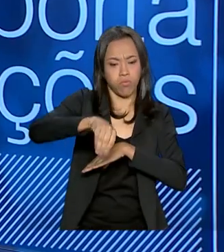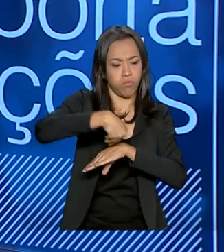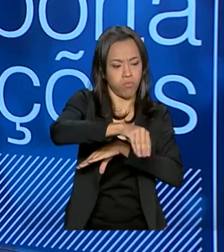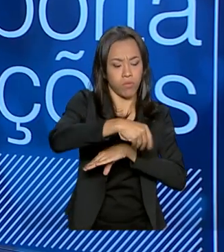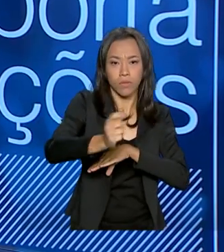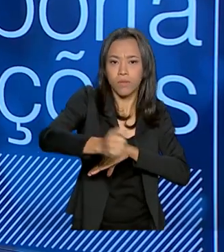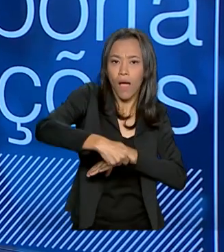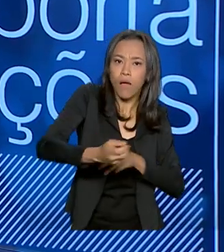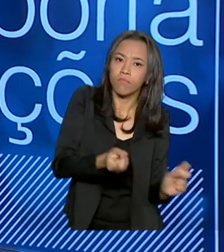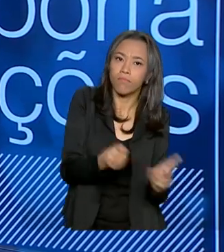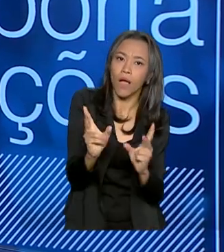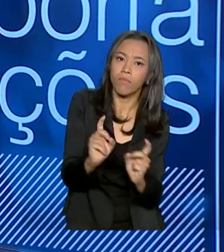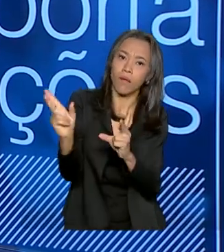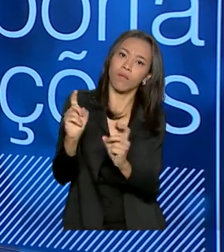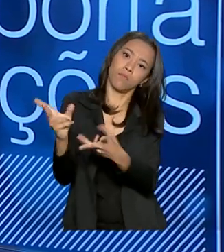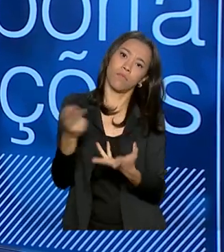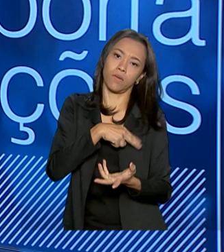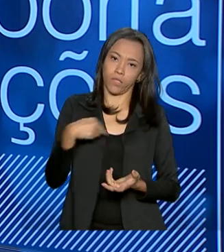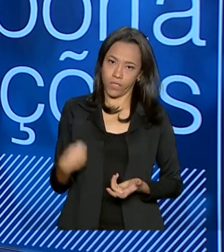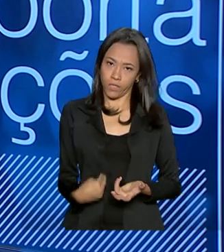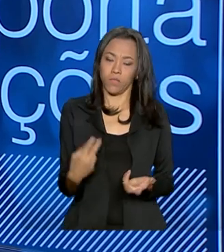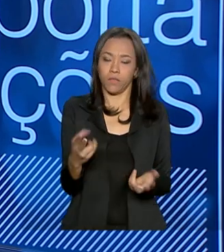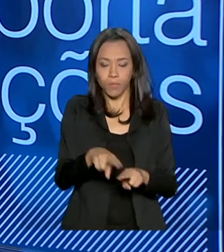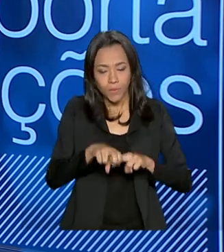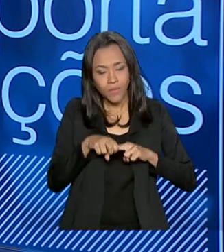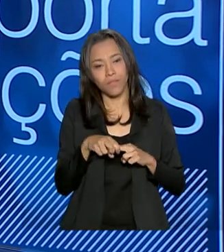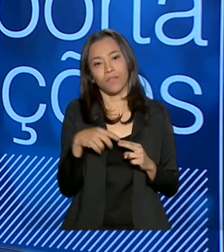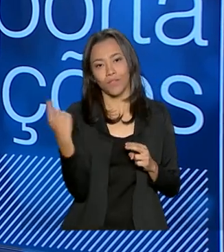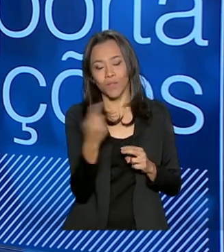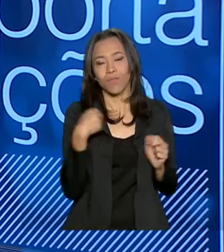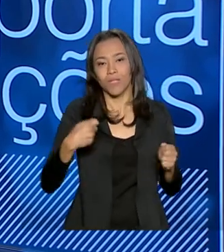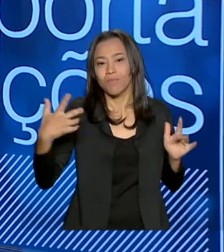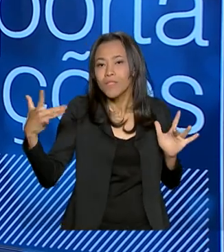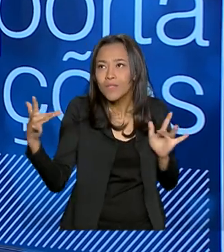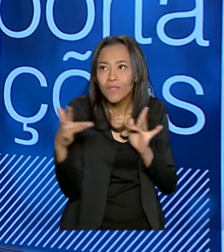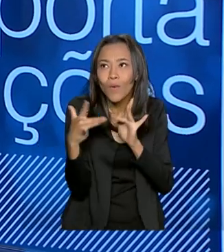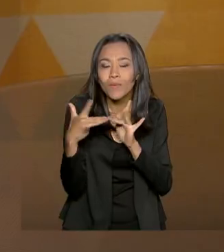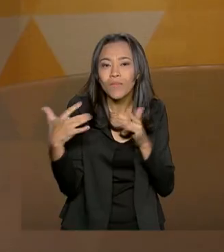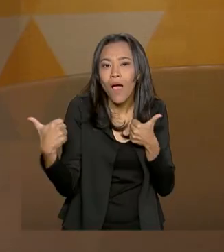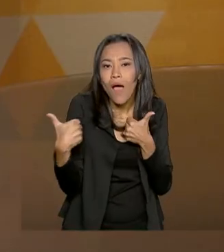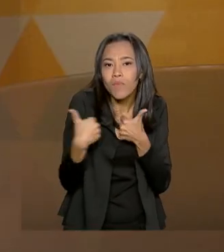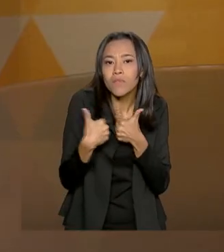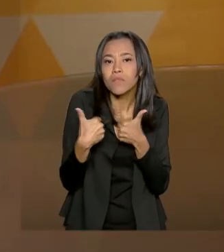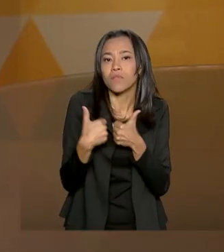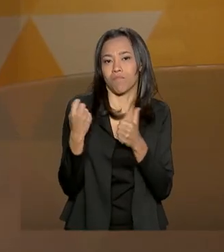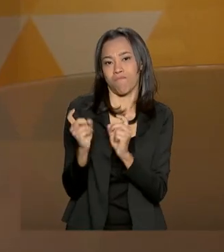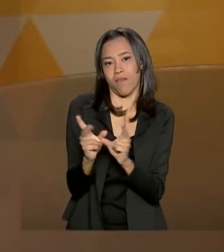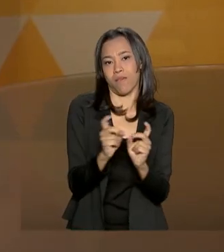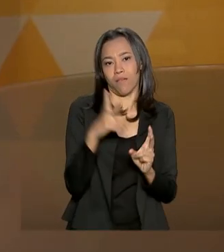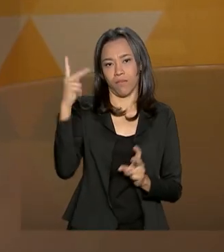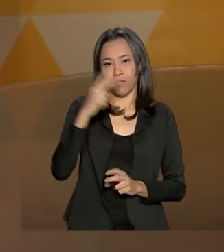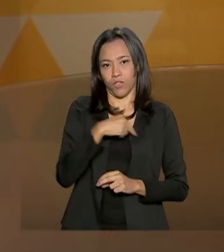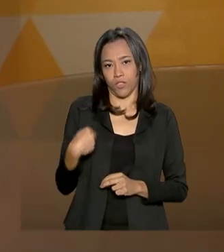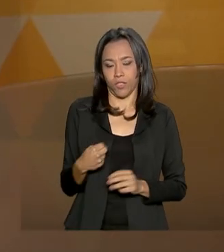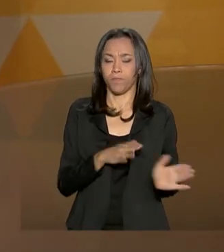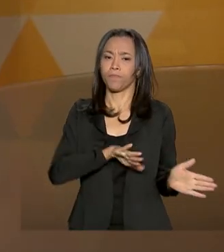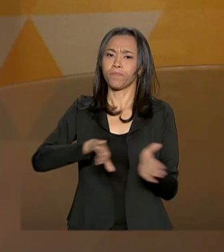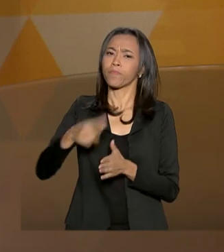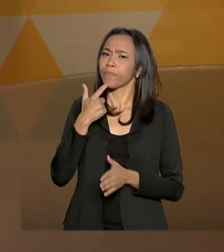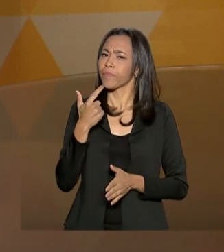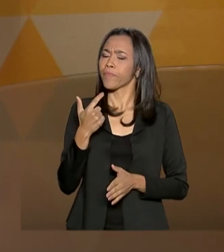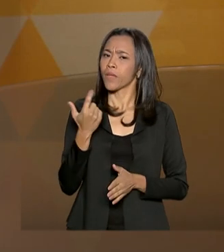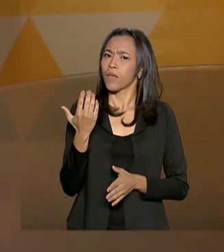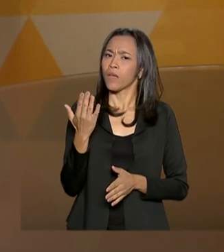estratégia que nós temos que traçar e ter essa aproximação com o mercado chinês. O senhor disse recentemente que o Brasil,